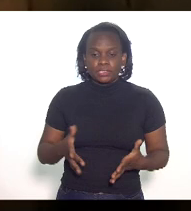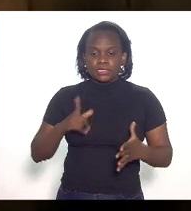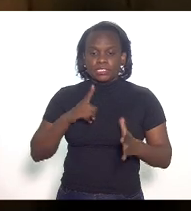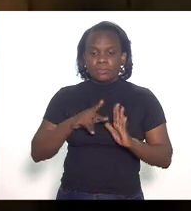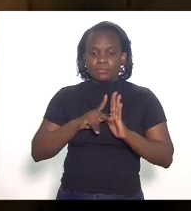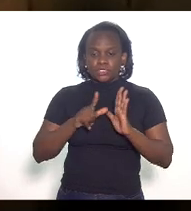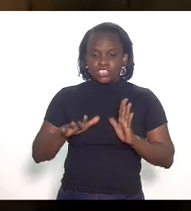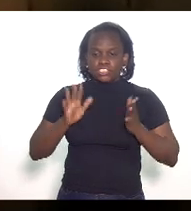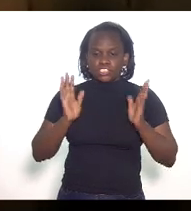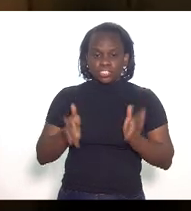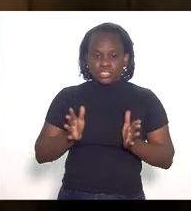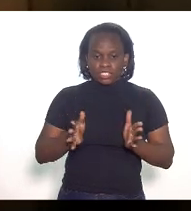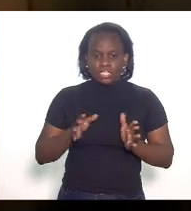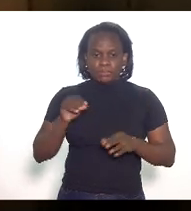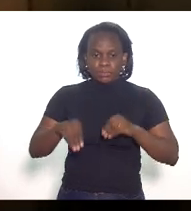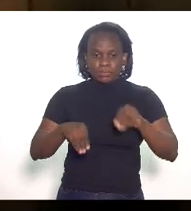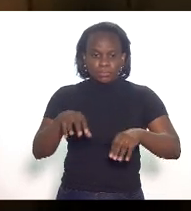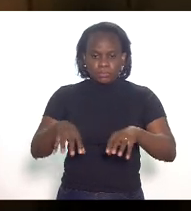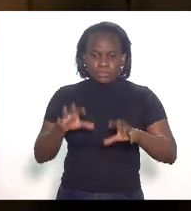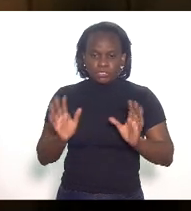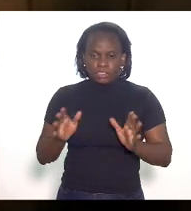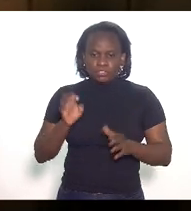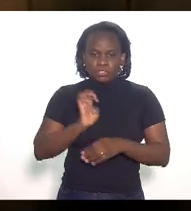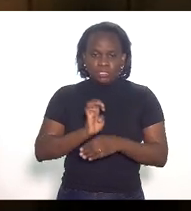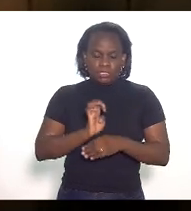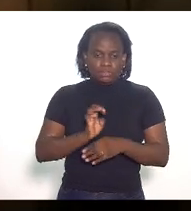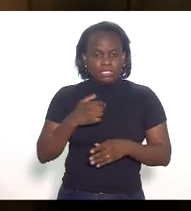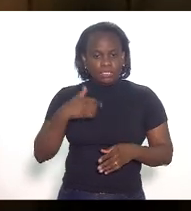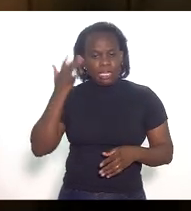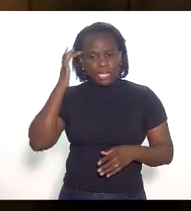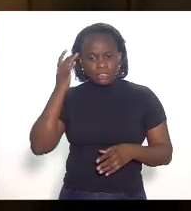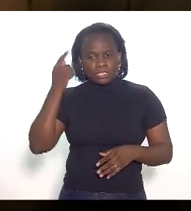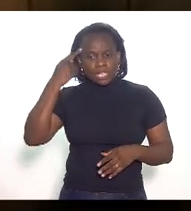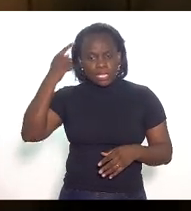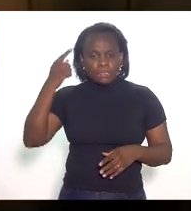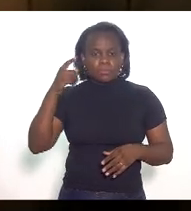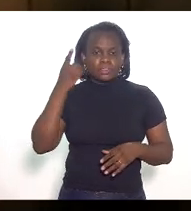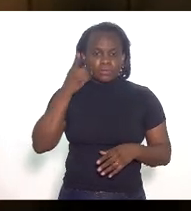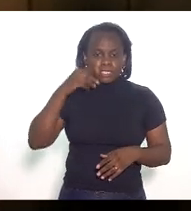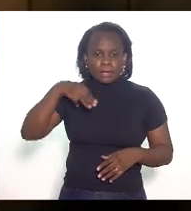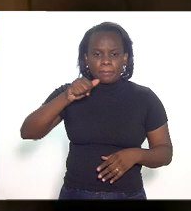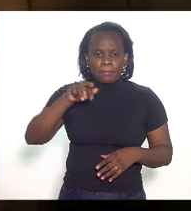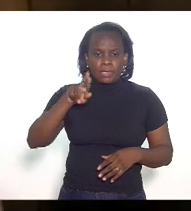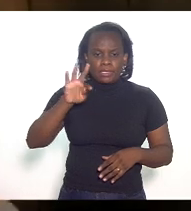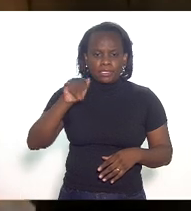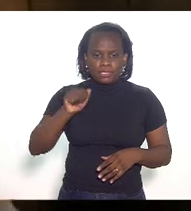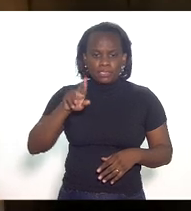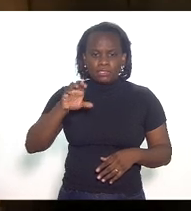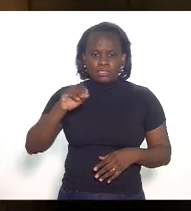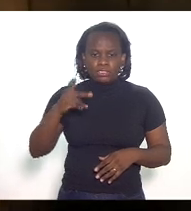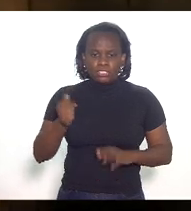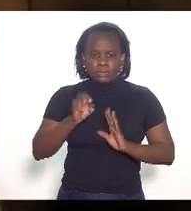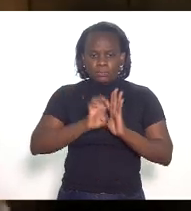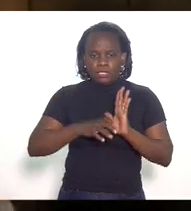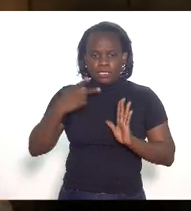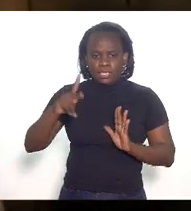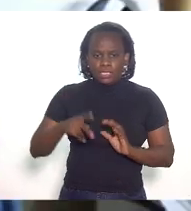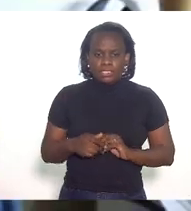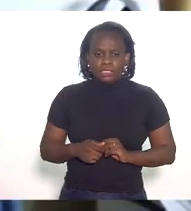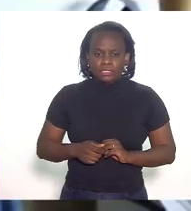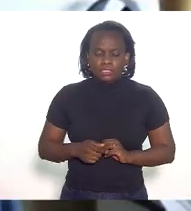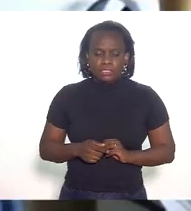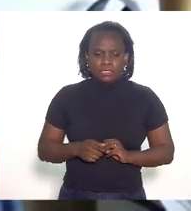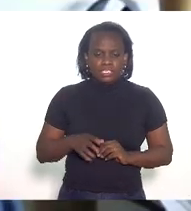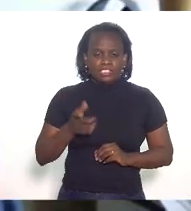projetos já instalados no estado se não me falha a memória da deputada Marta Rocha emenda eu